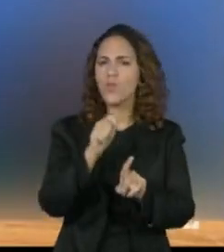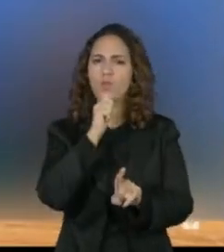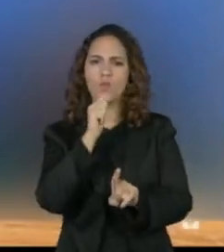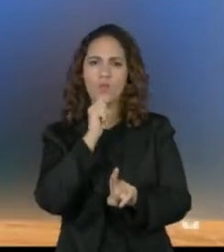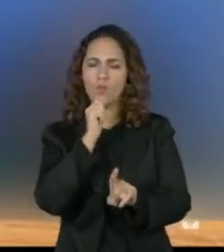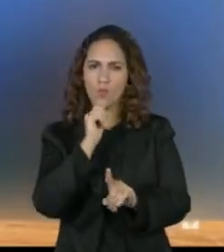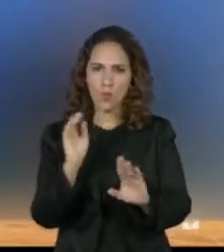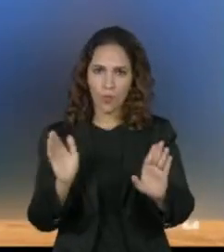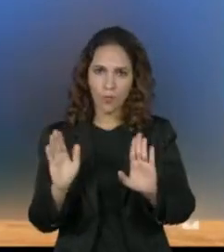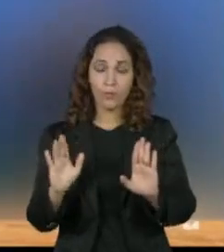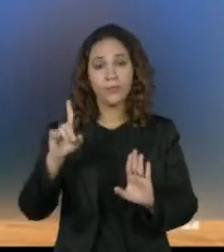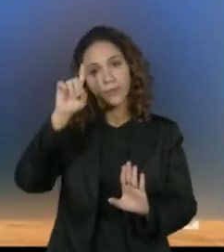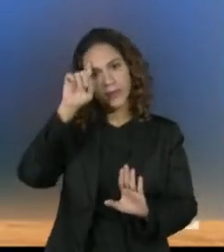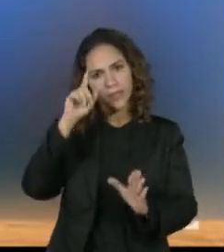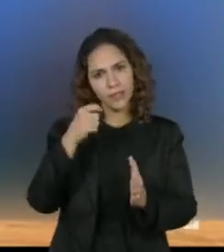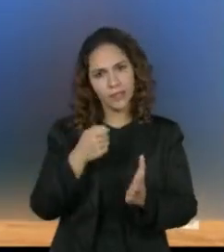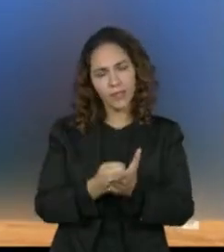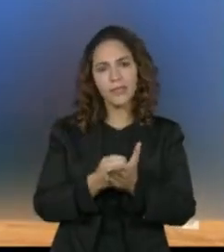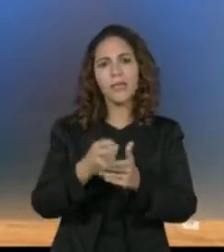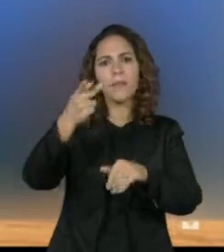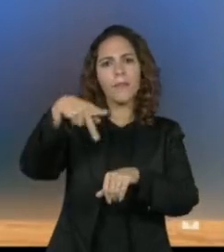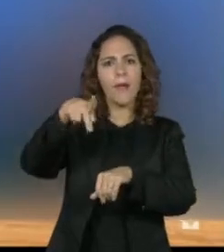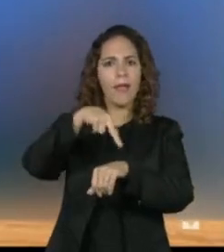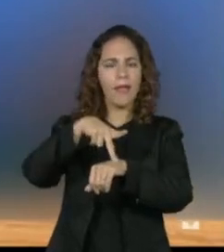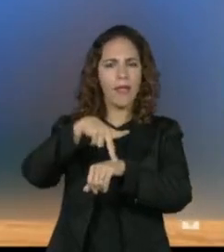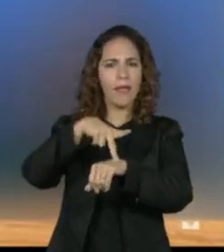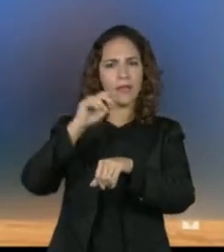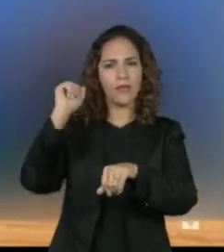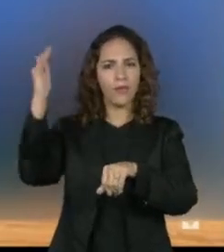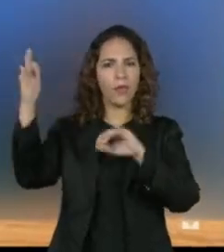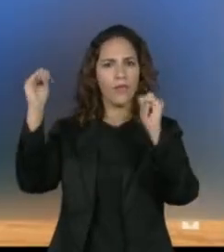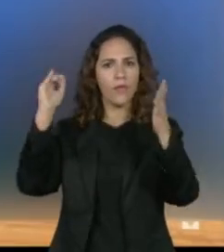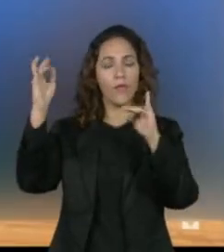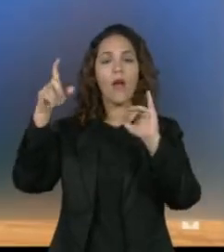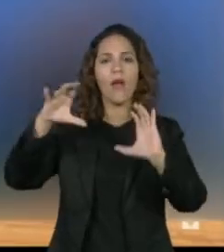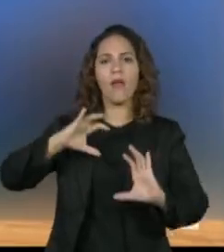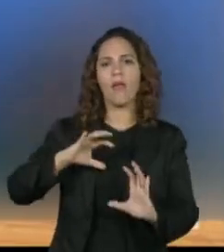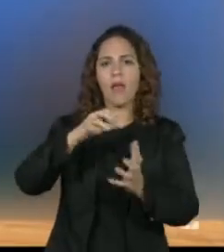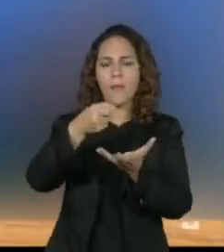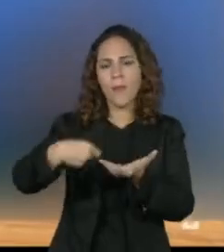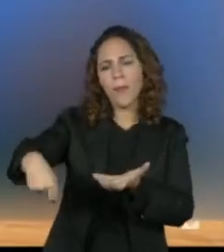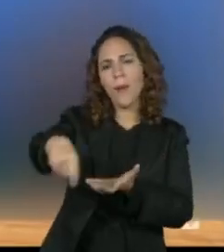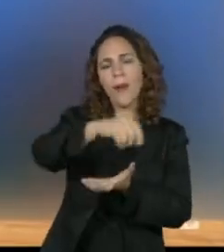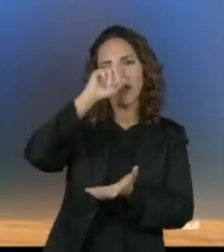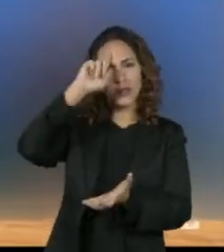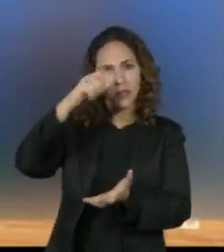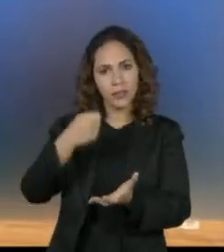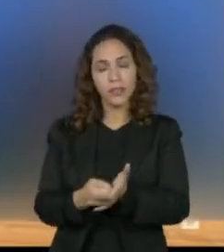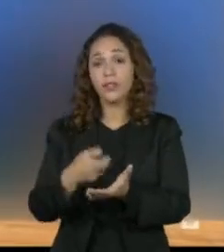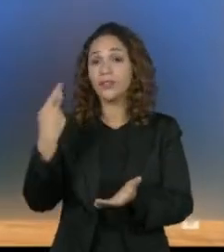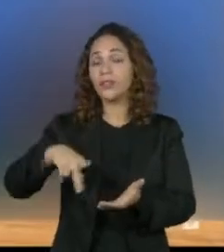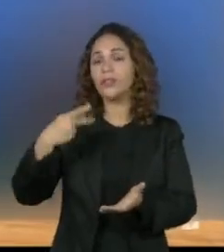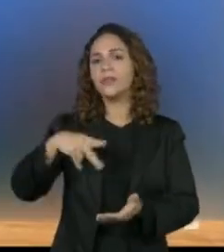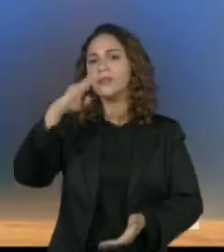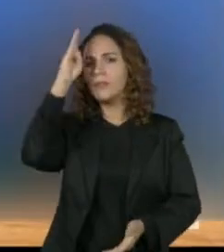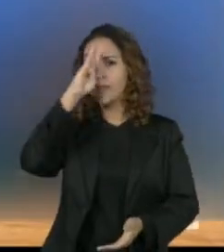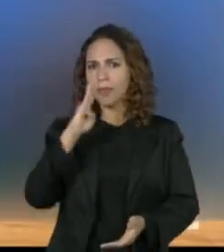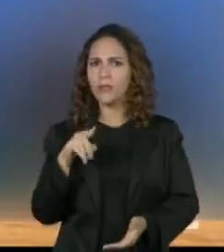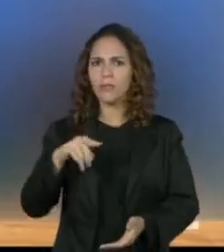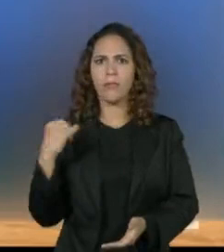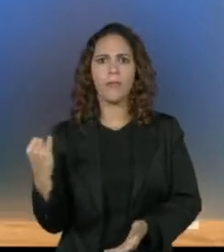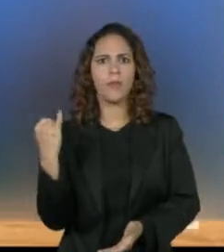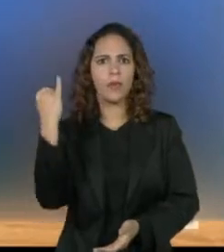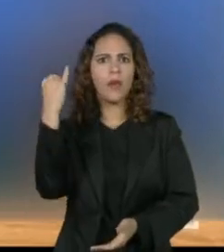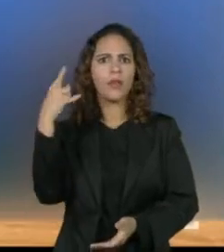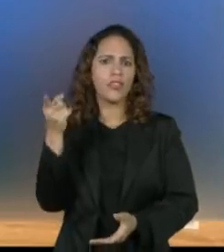A decisão de alguns países, essa decisão é uma decisão global, como eu falei, o Brasil é um país importante